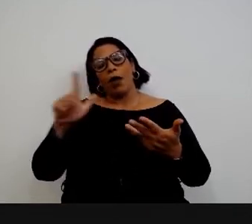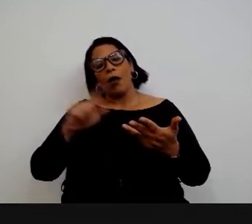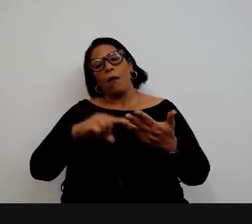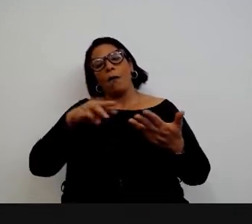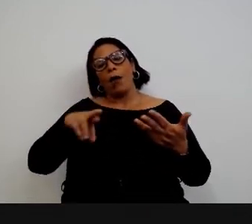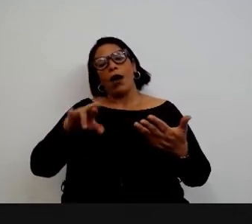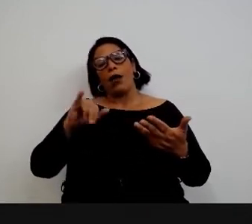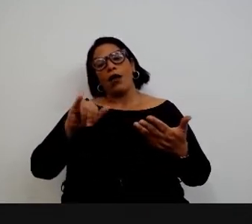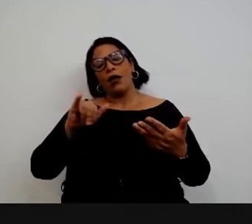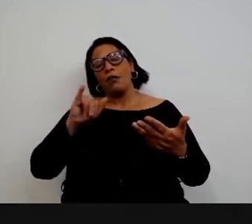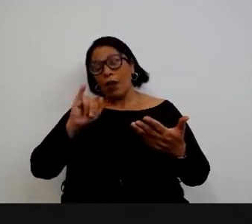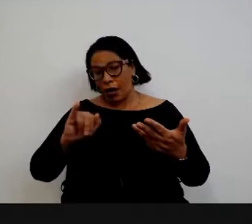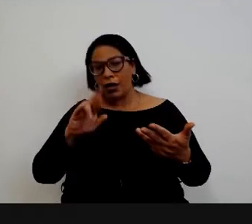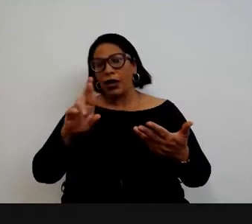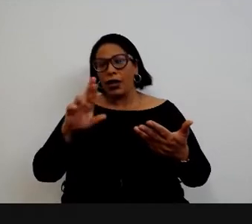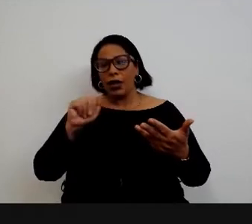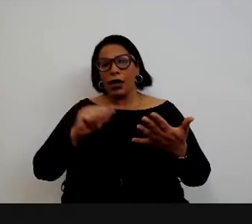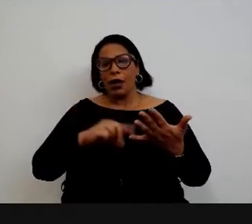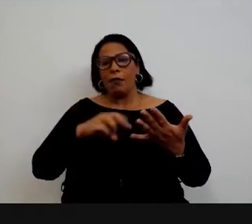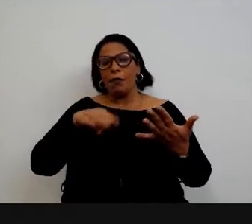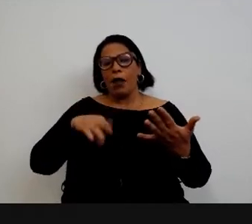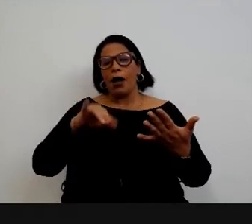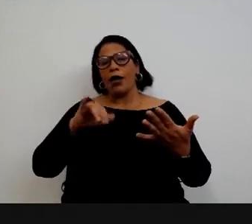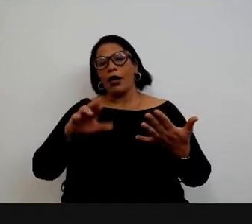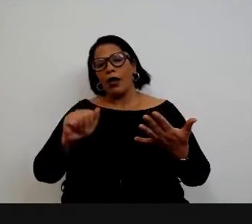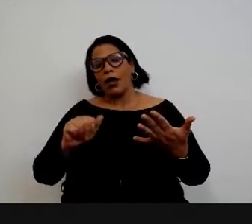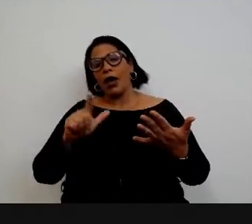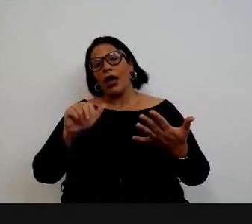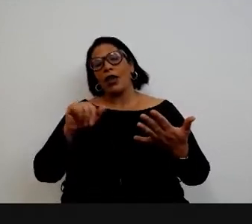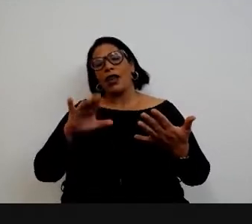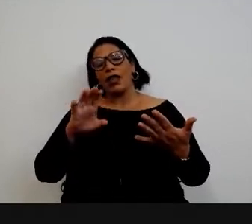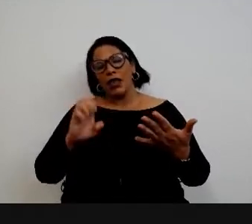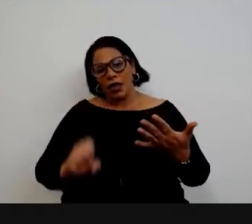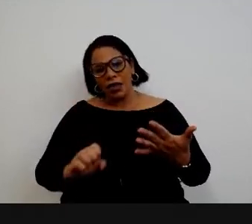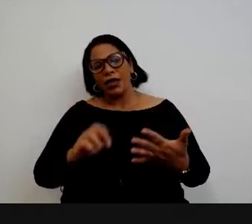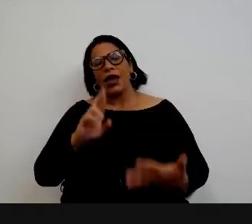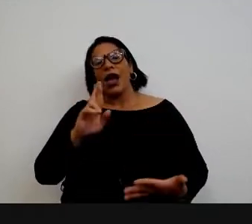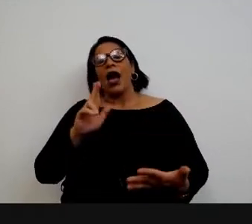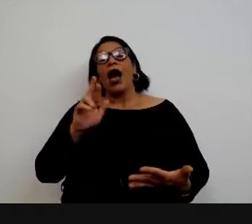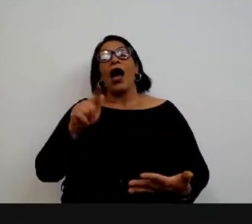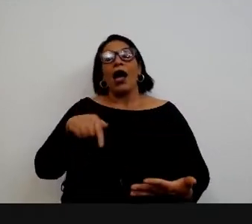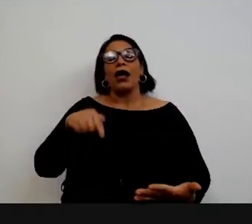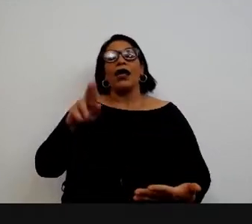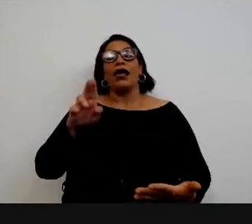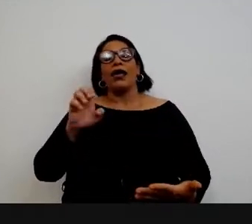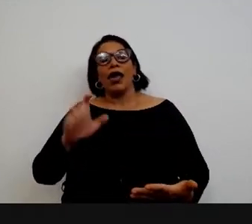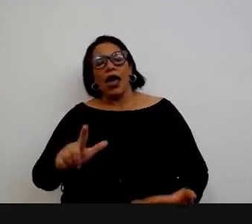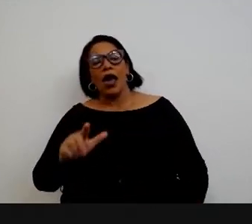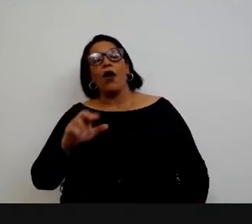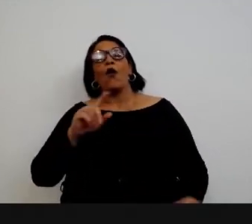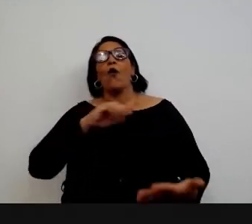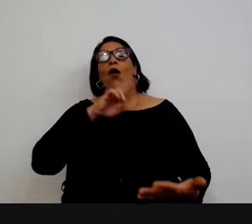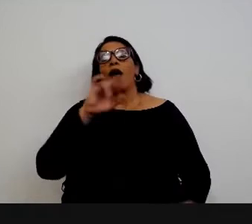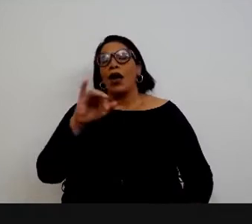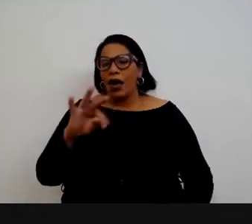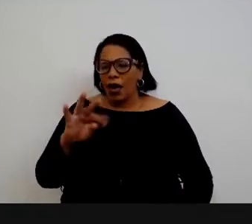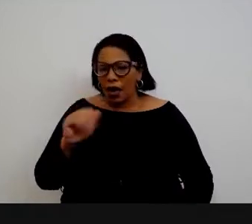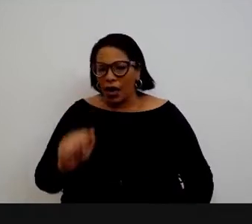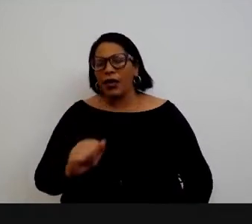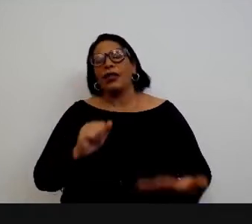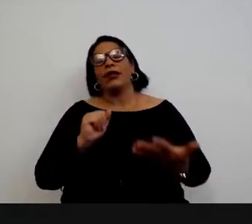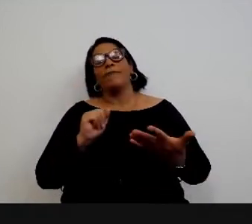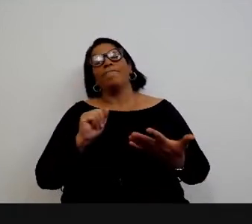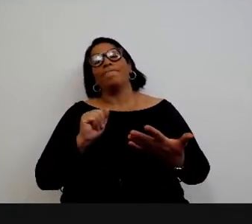Brito, Maria Alice, Mauro Moura, Quintino Medeiros, Raquel Braga, Rita de Cássia, Rodrigo Guimarães, Taciana